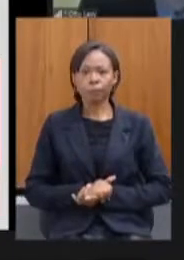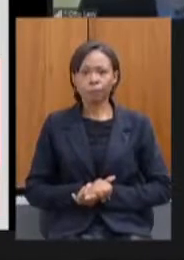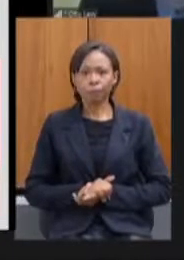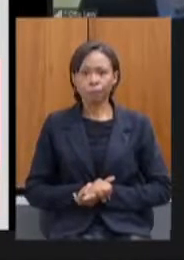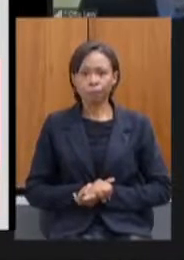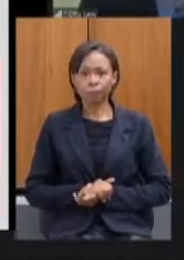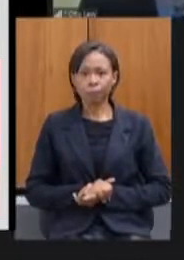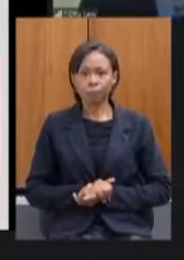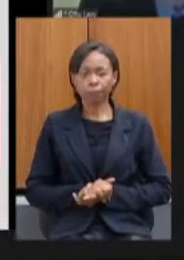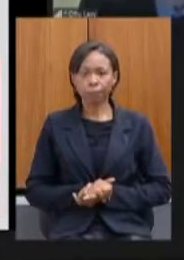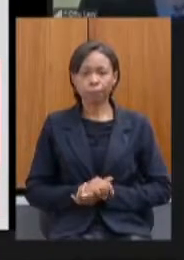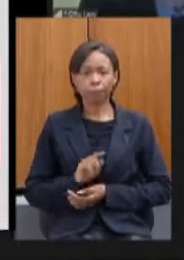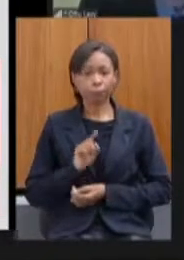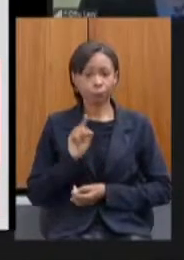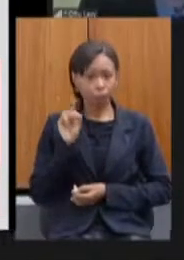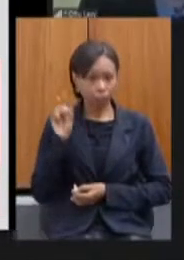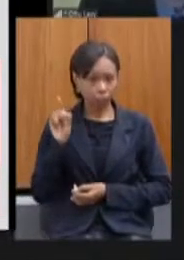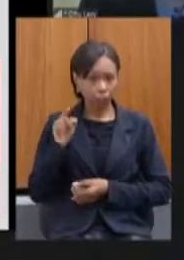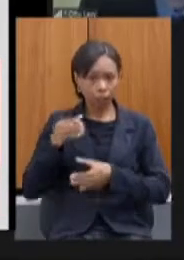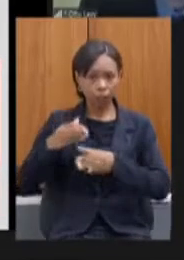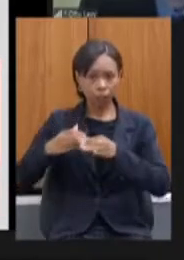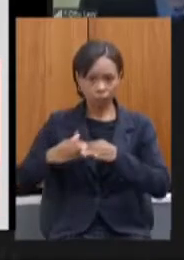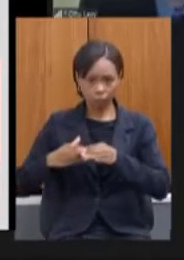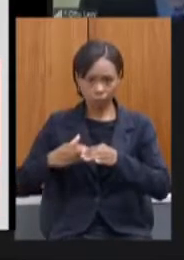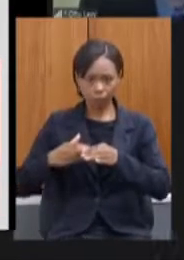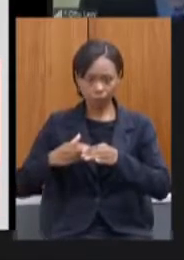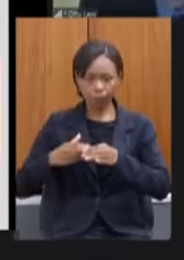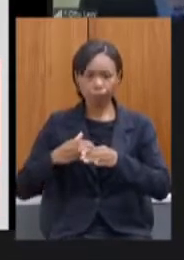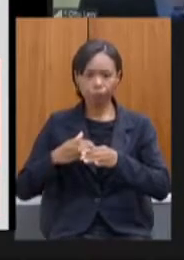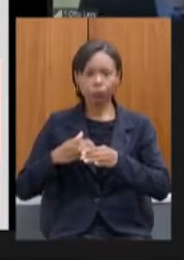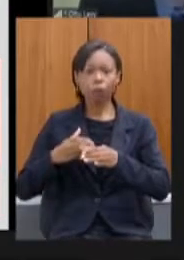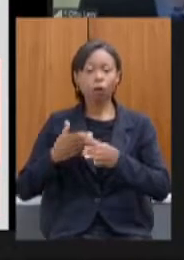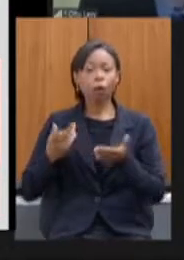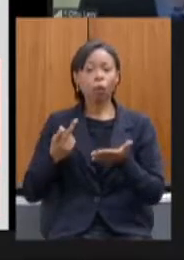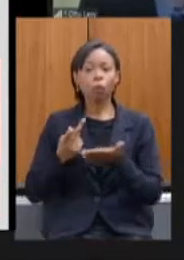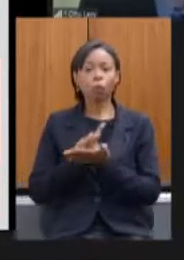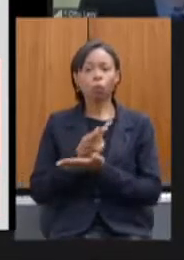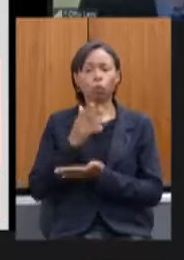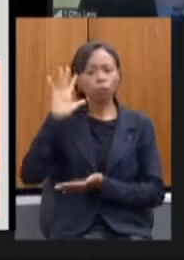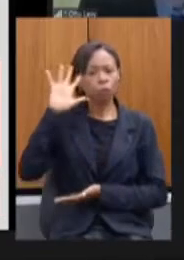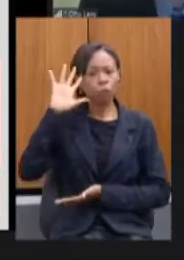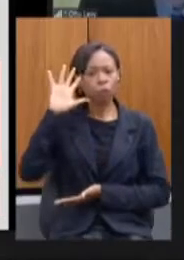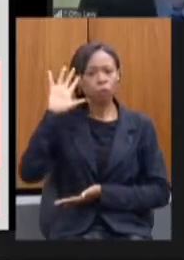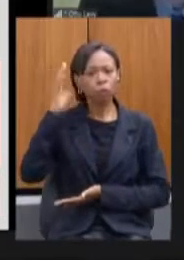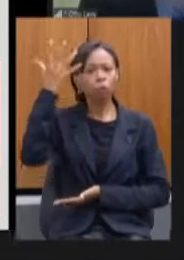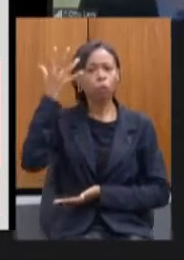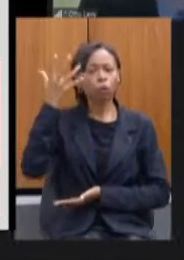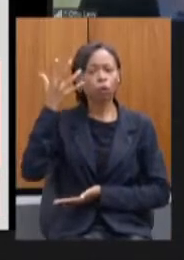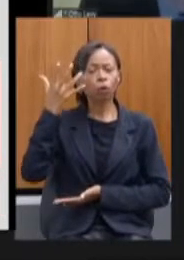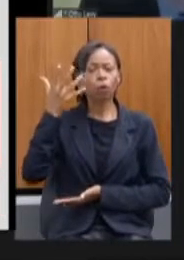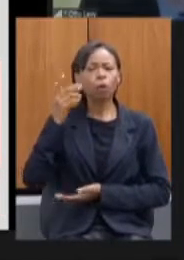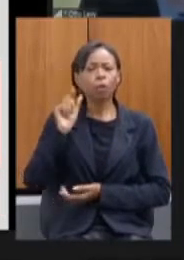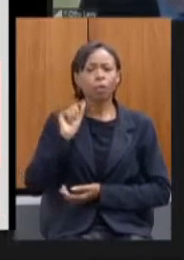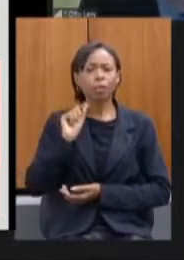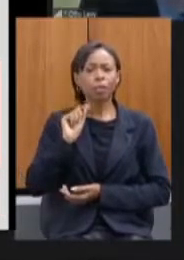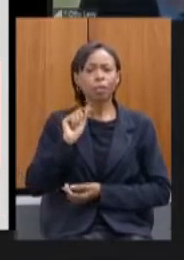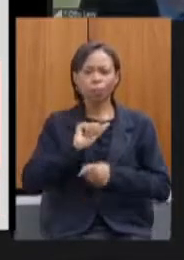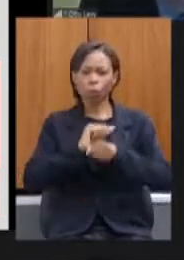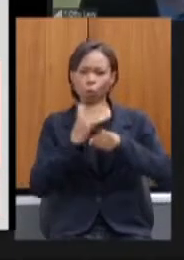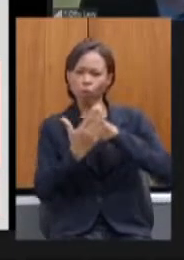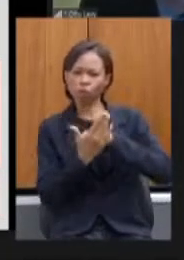na cidade administrativa foram tomadas as seguintes medidas para mitigar o contágio de covid